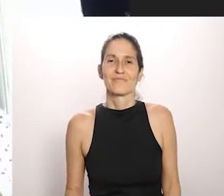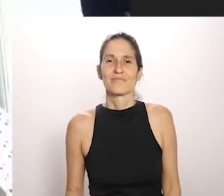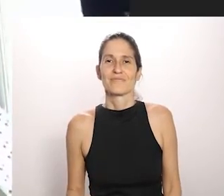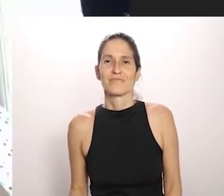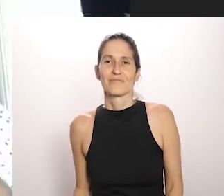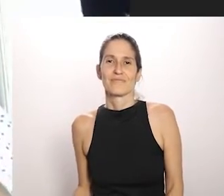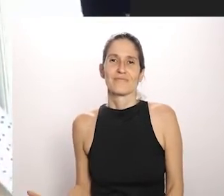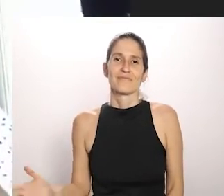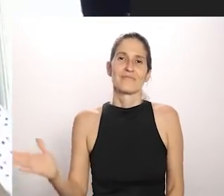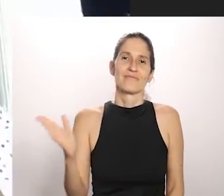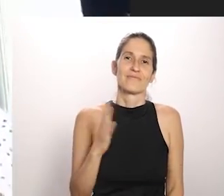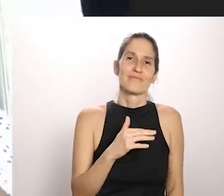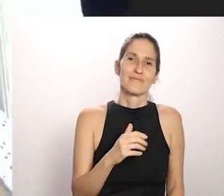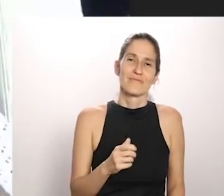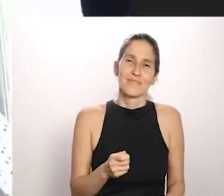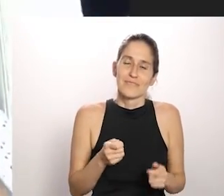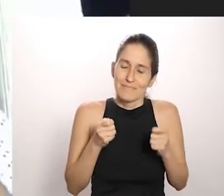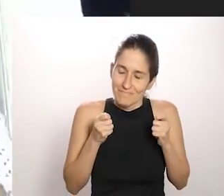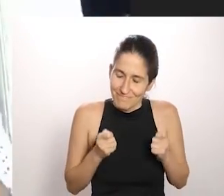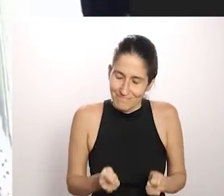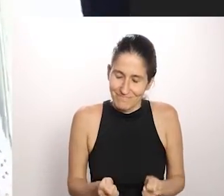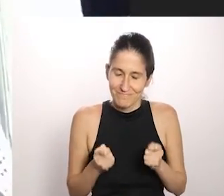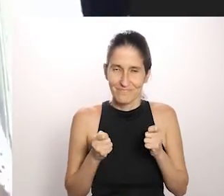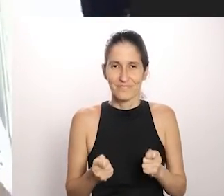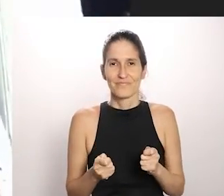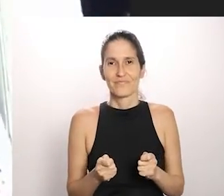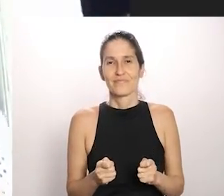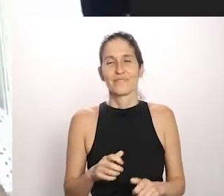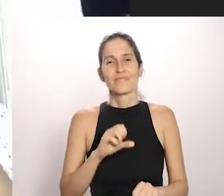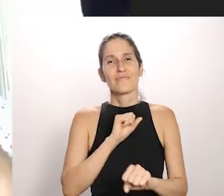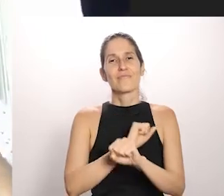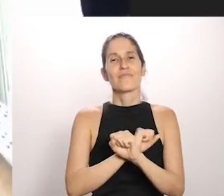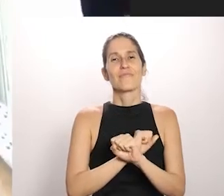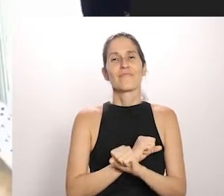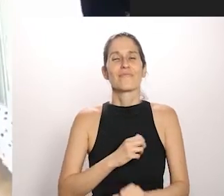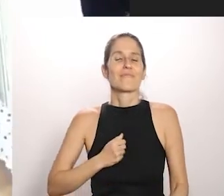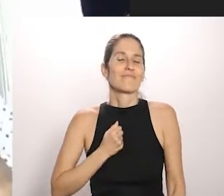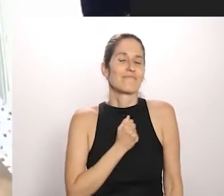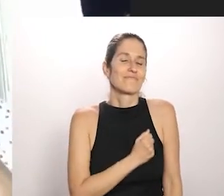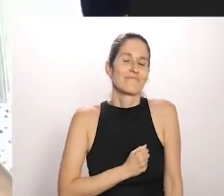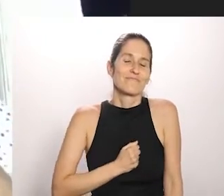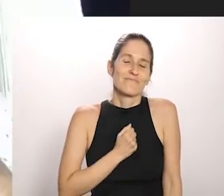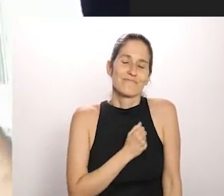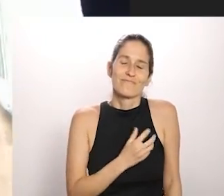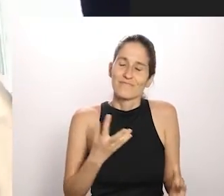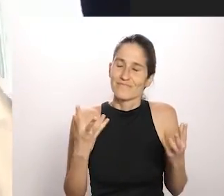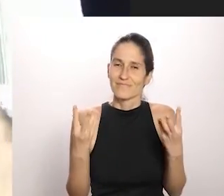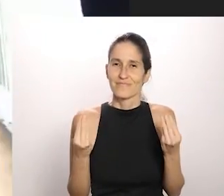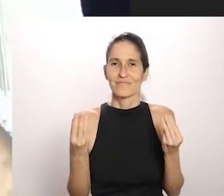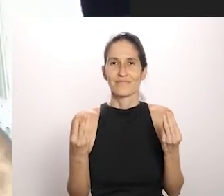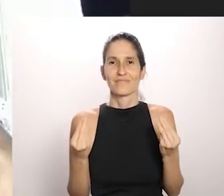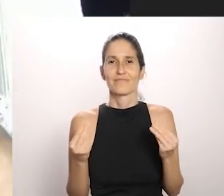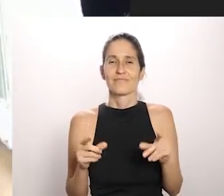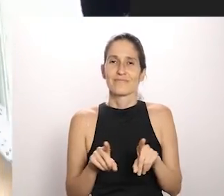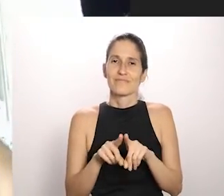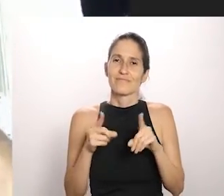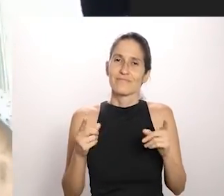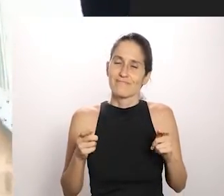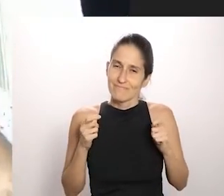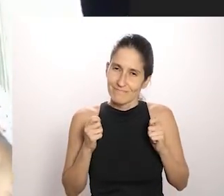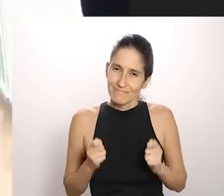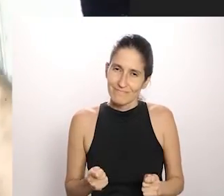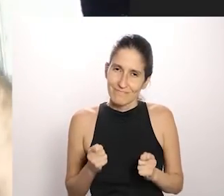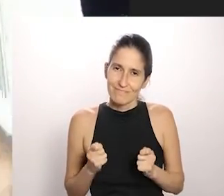Vamos segurar a peteca Mas a saudade tá grande